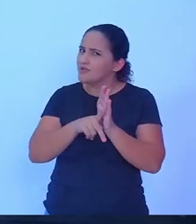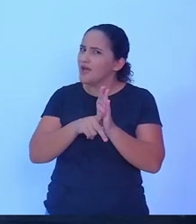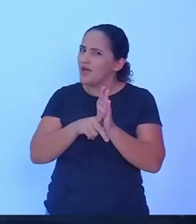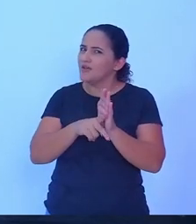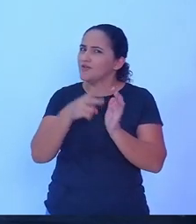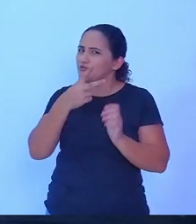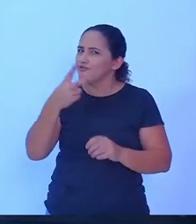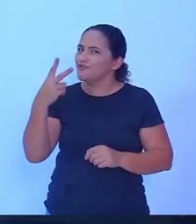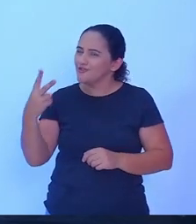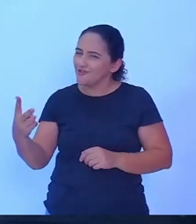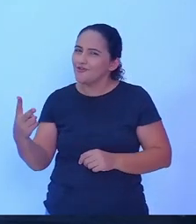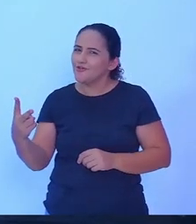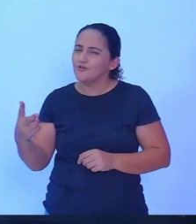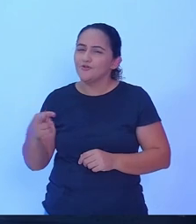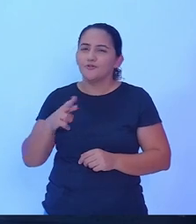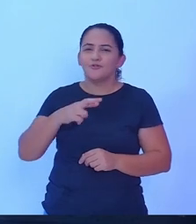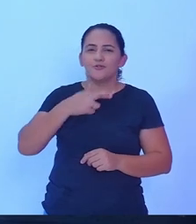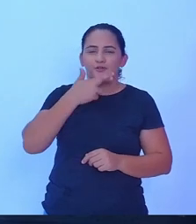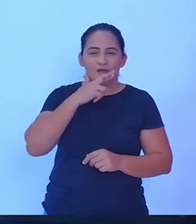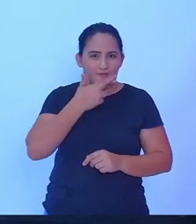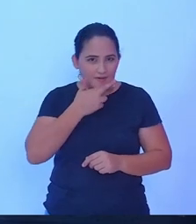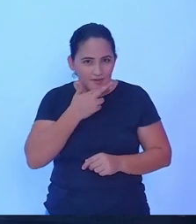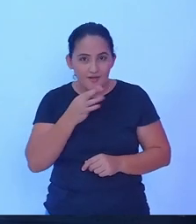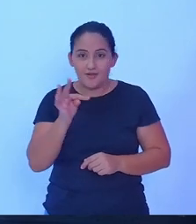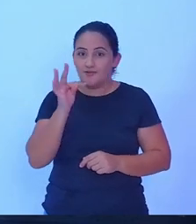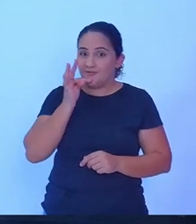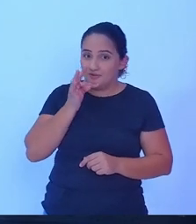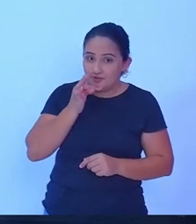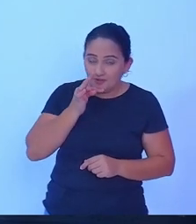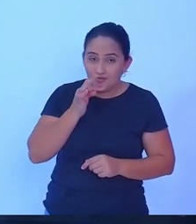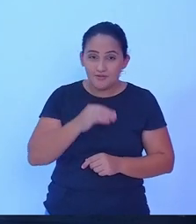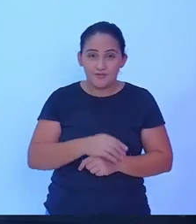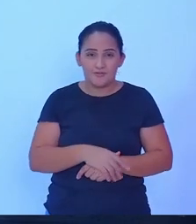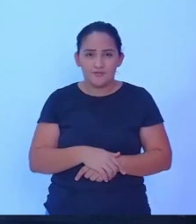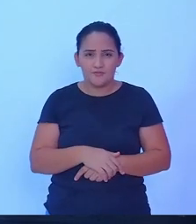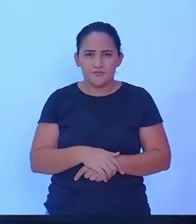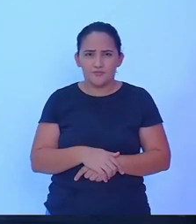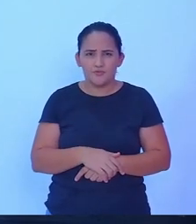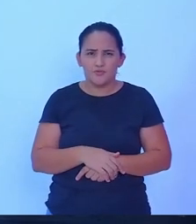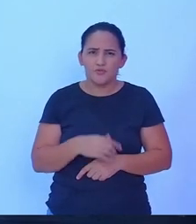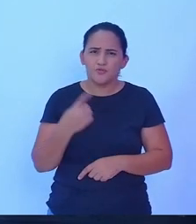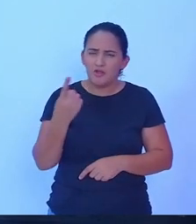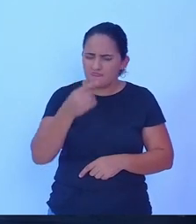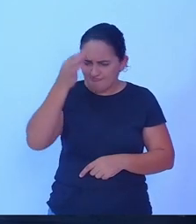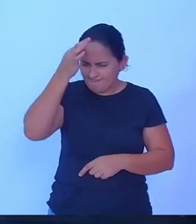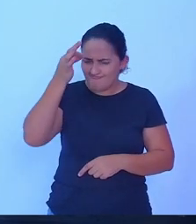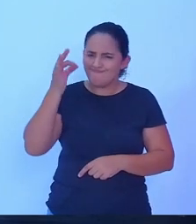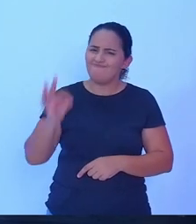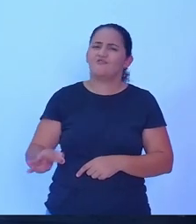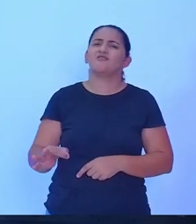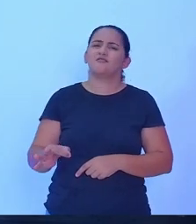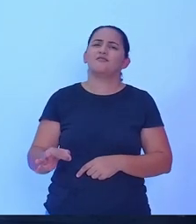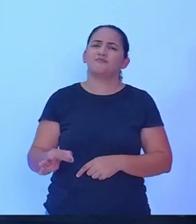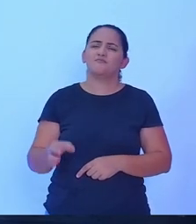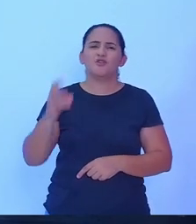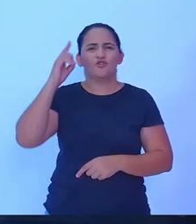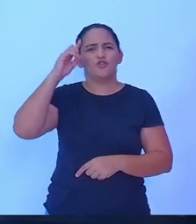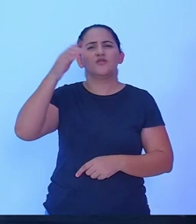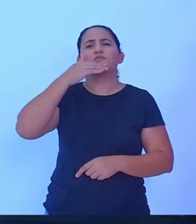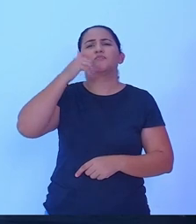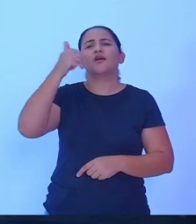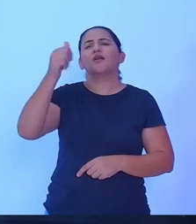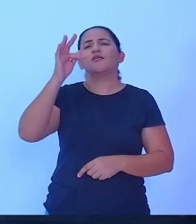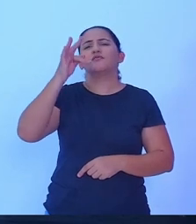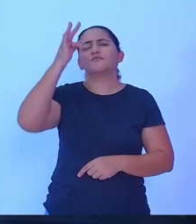acredite no projeto do Rafael Godói e do Tiago Moreira, que tenhamos todos a certeza que dias melhores virão para